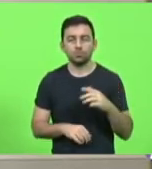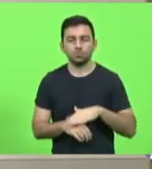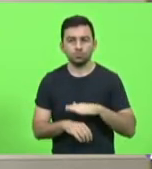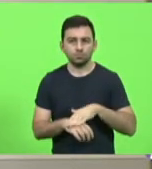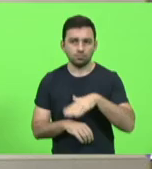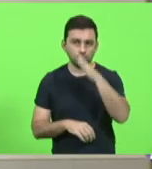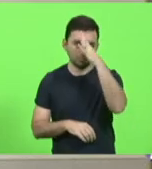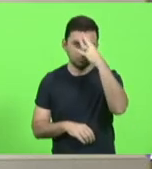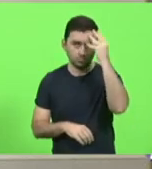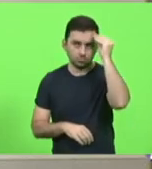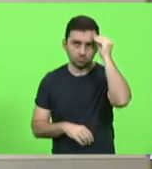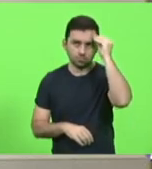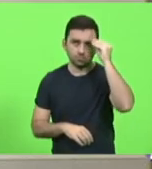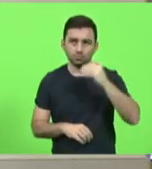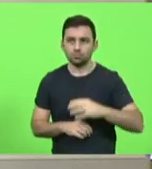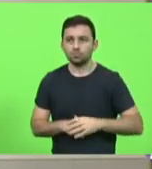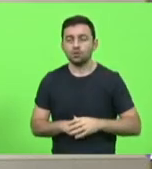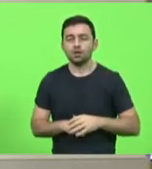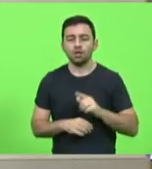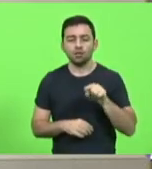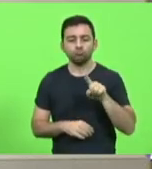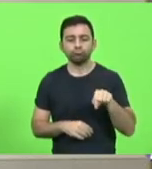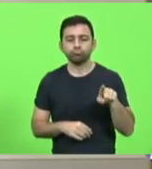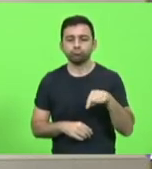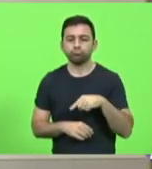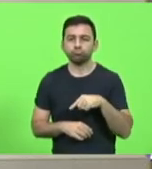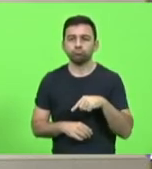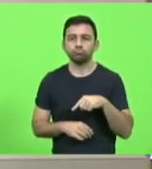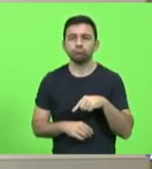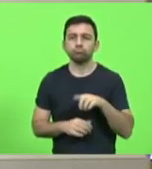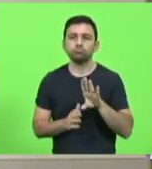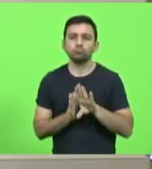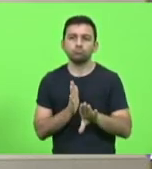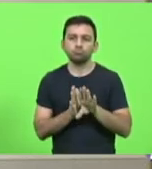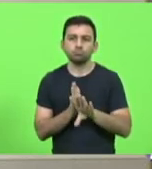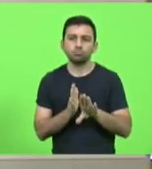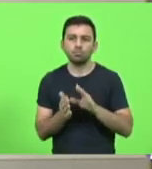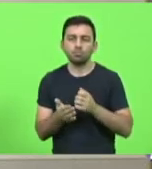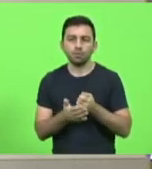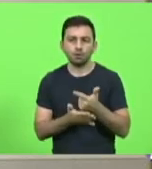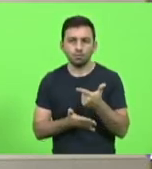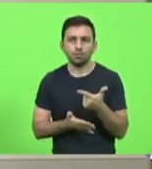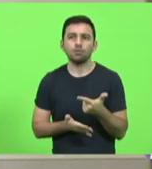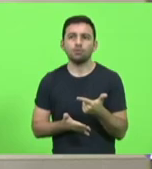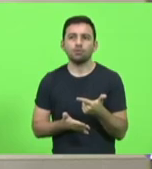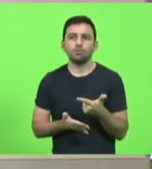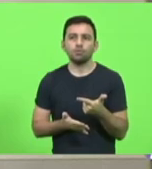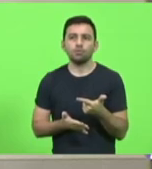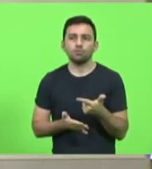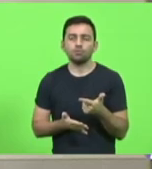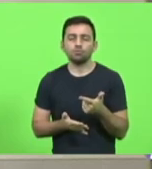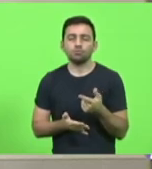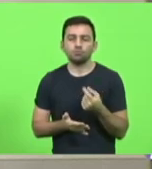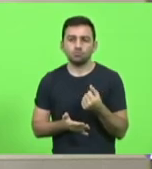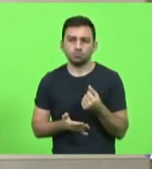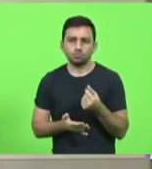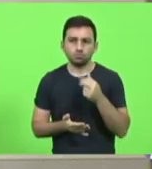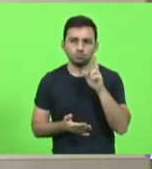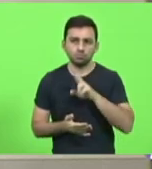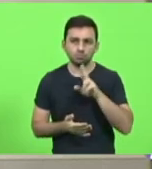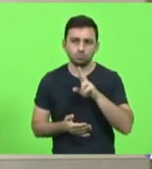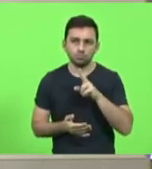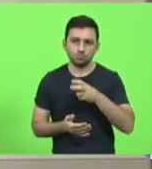Carminati. Veda a retenção de descontos no pagamento de recursos emergenciais ao setor